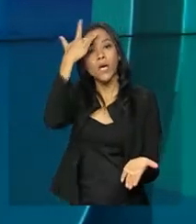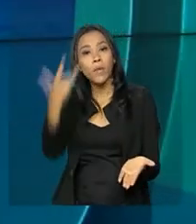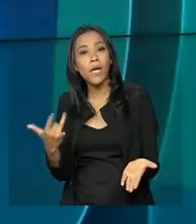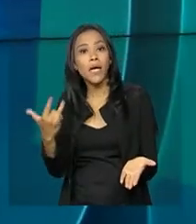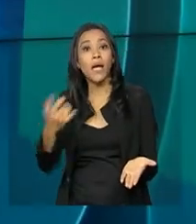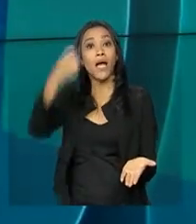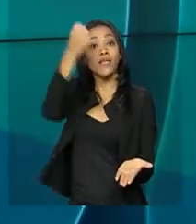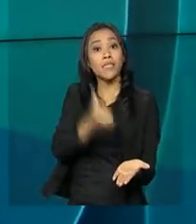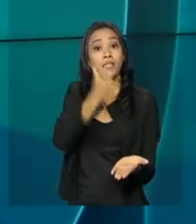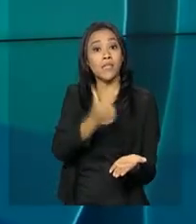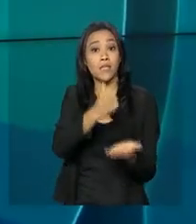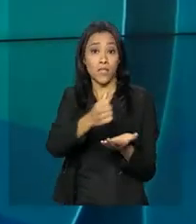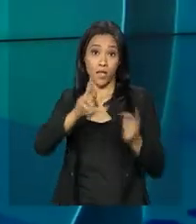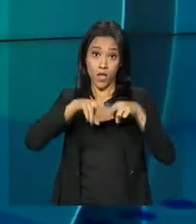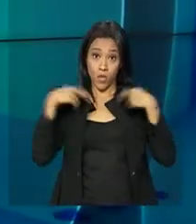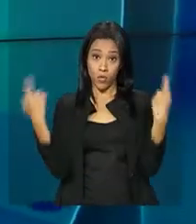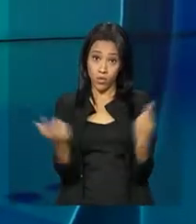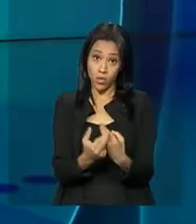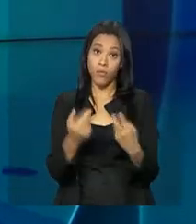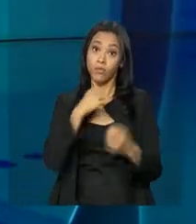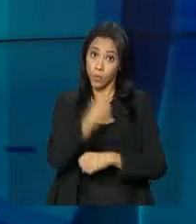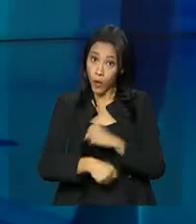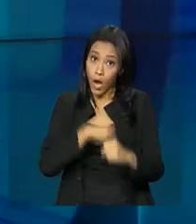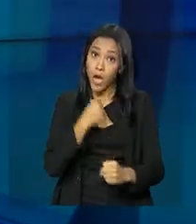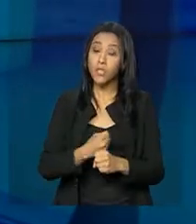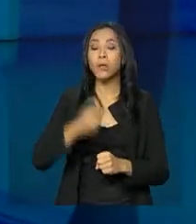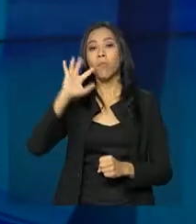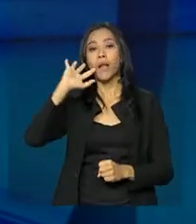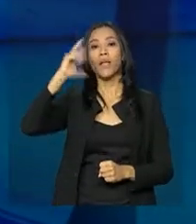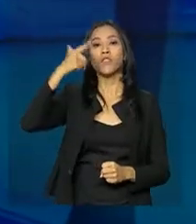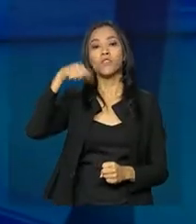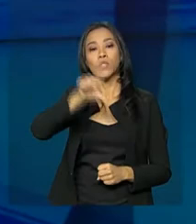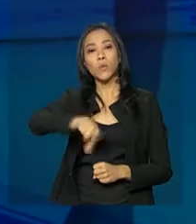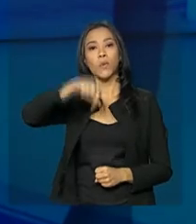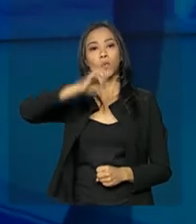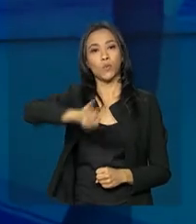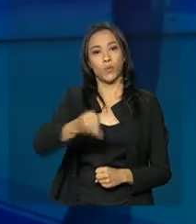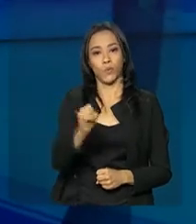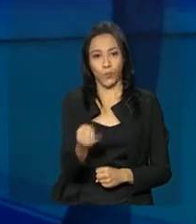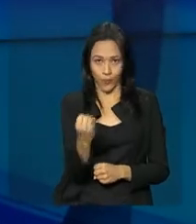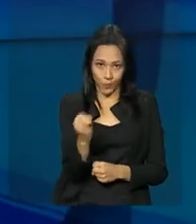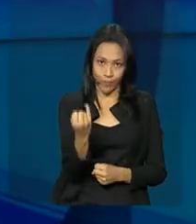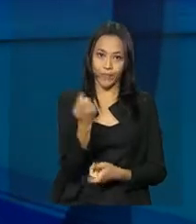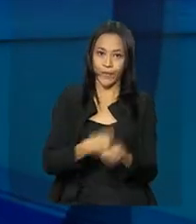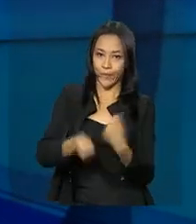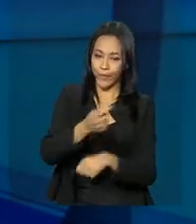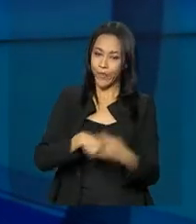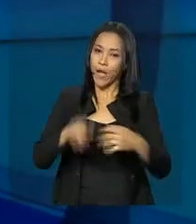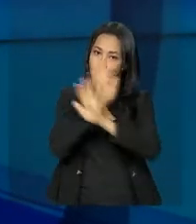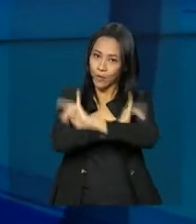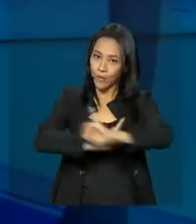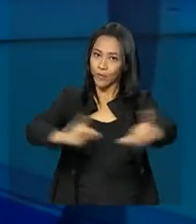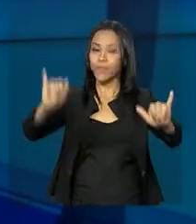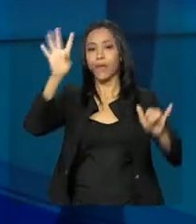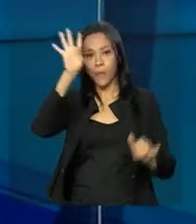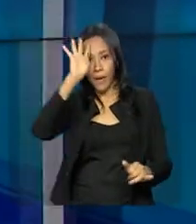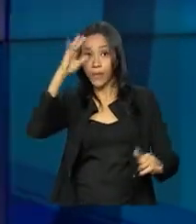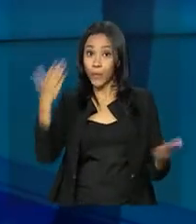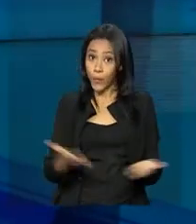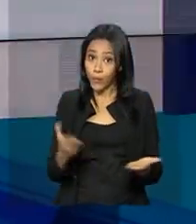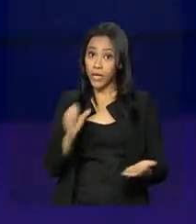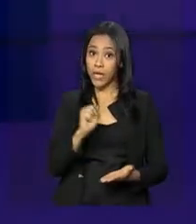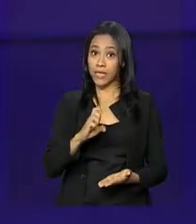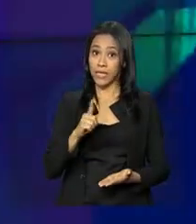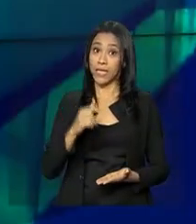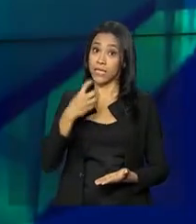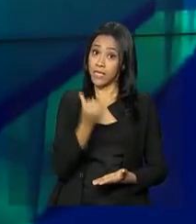reunião do ano para definir a taxa básica de juros da economia, a Selic. O anúncio será nesta quarta-feira. Atualmente, a Selic está em